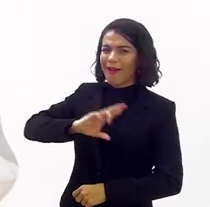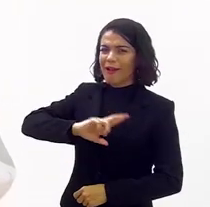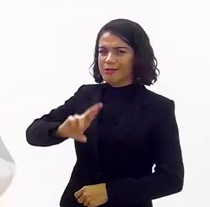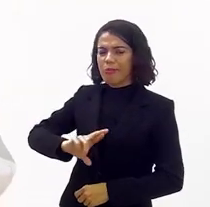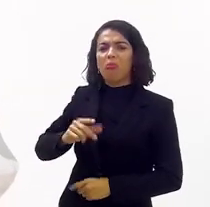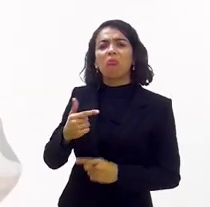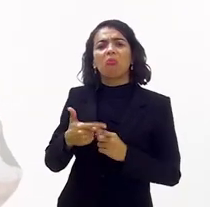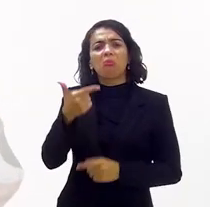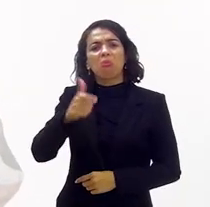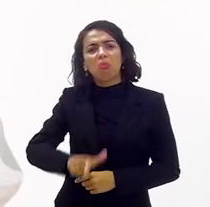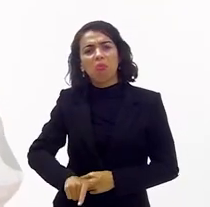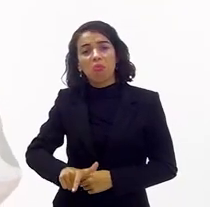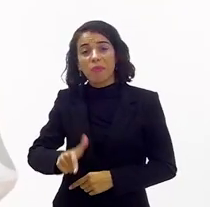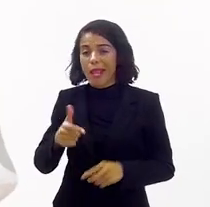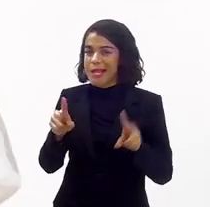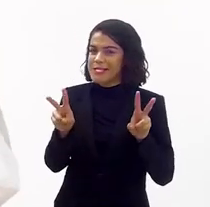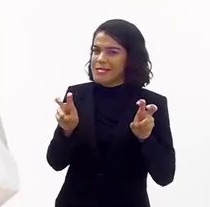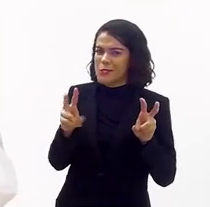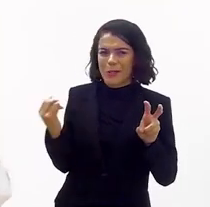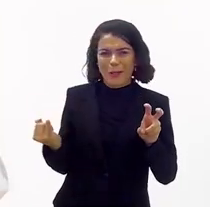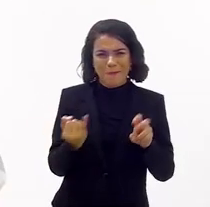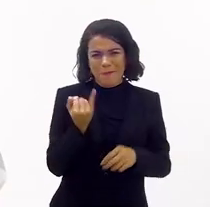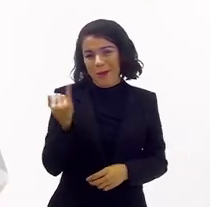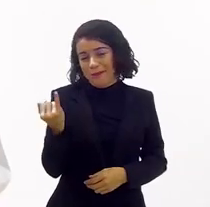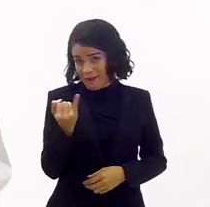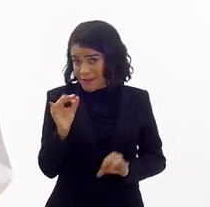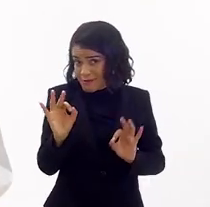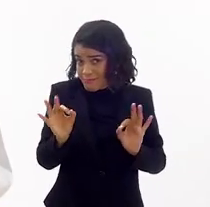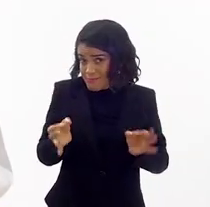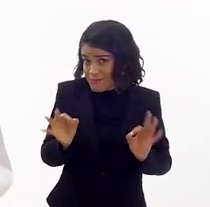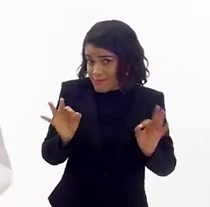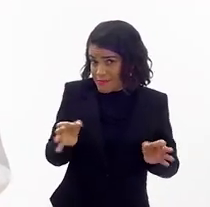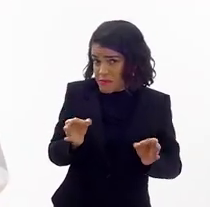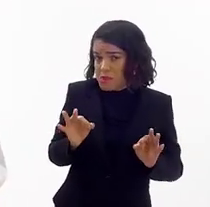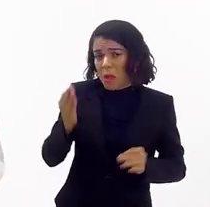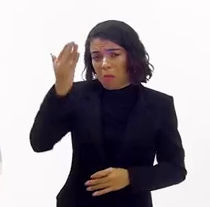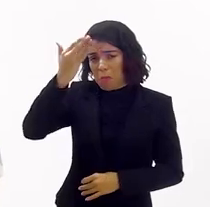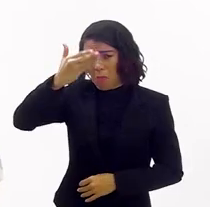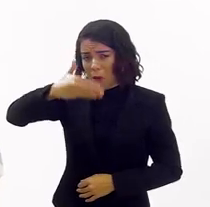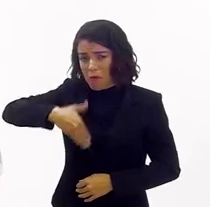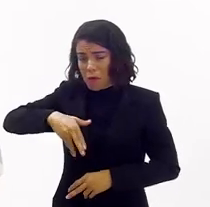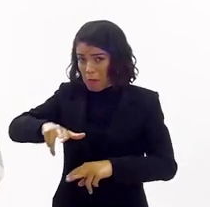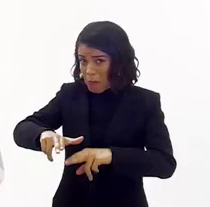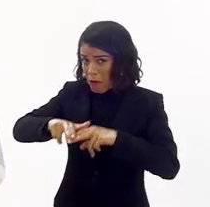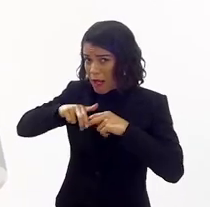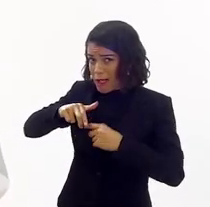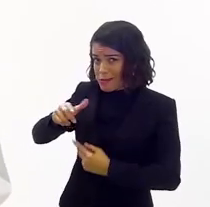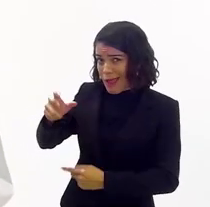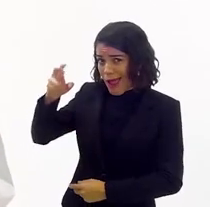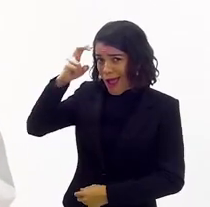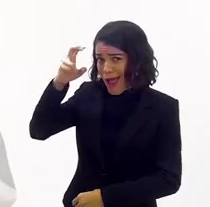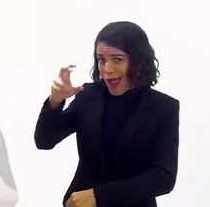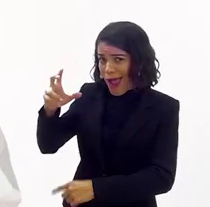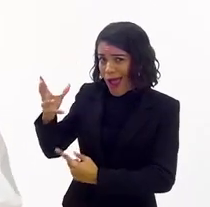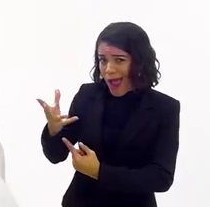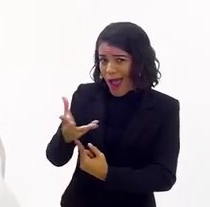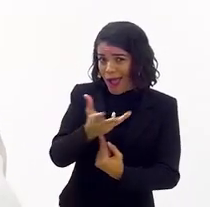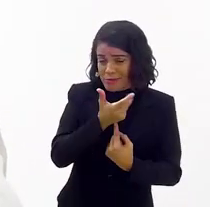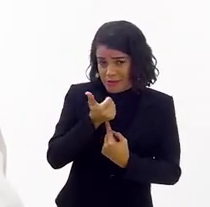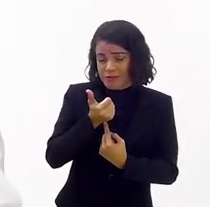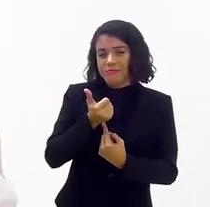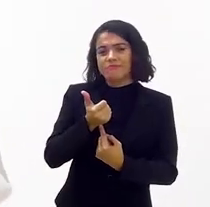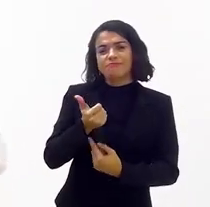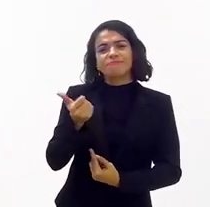religião. Por que, de novo? Esse assunto é importantíssimo. Está provado que, através da cultura e da